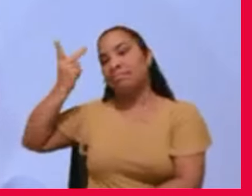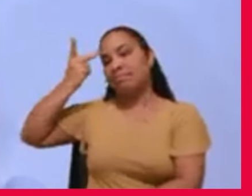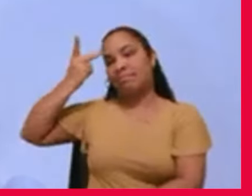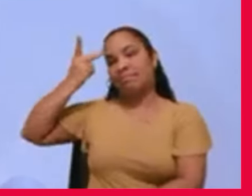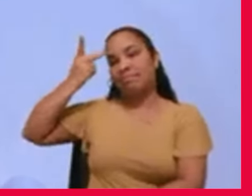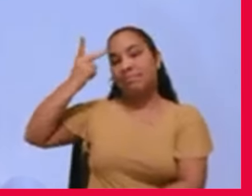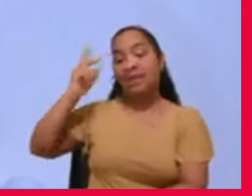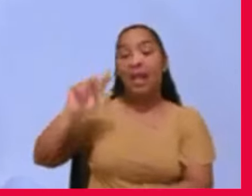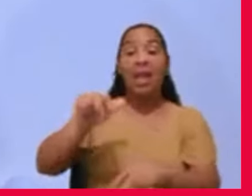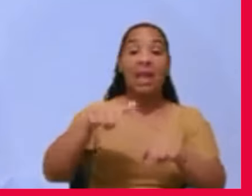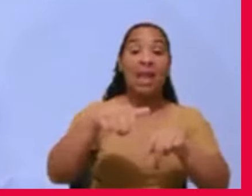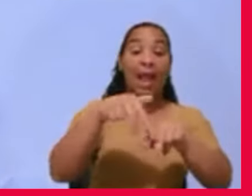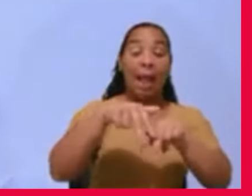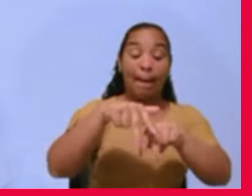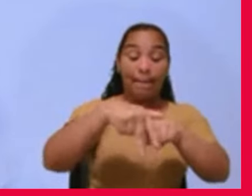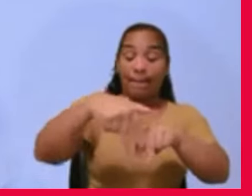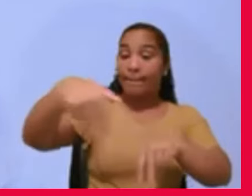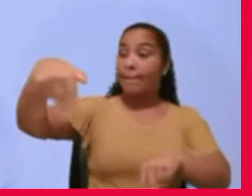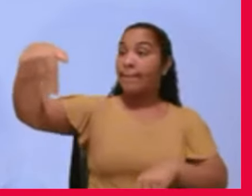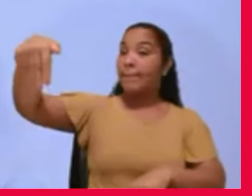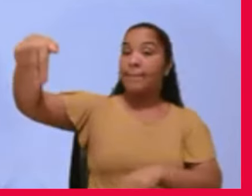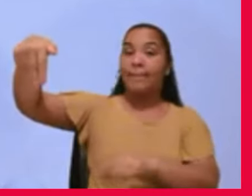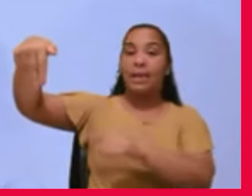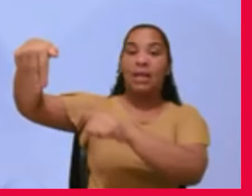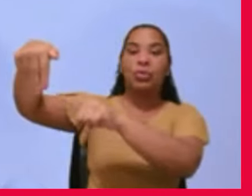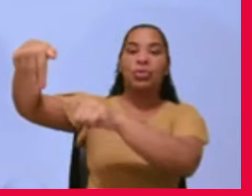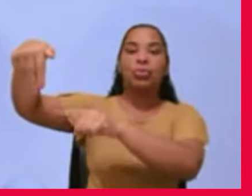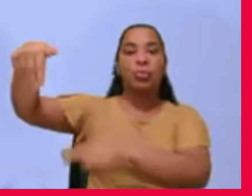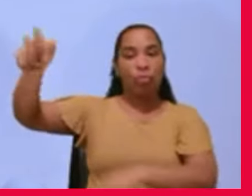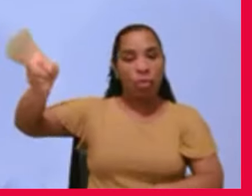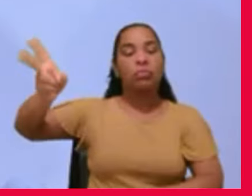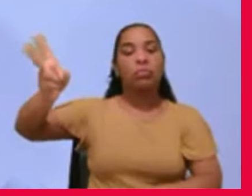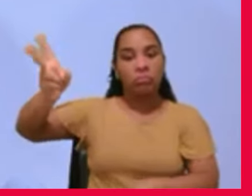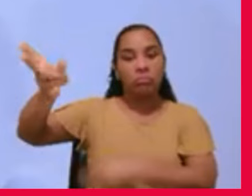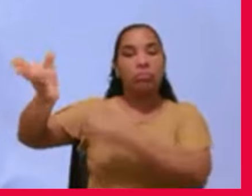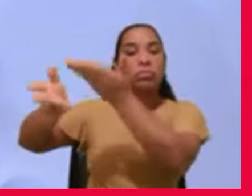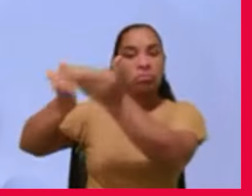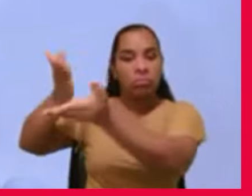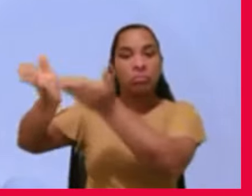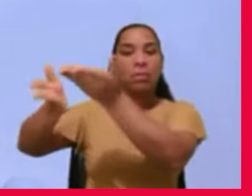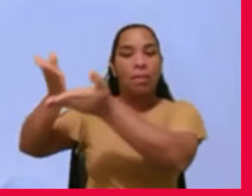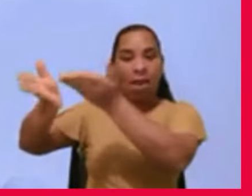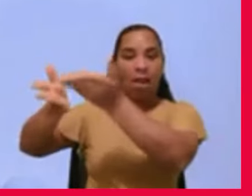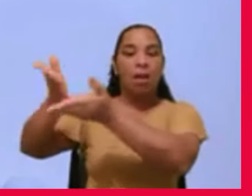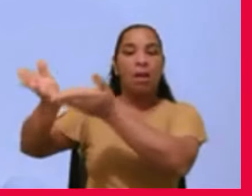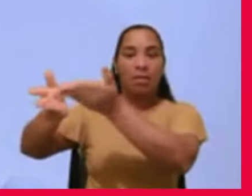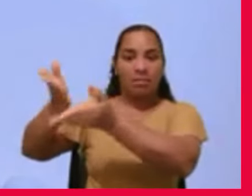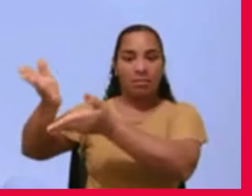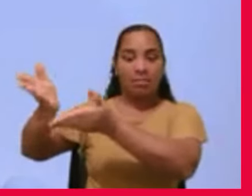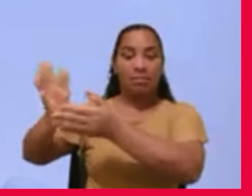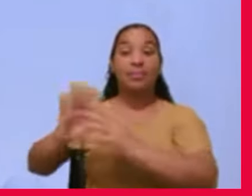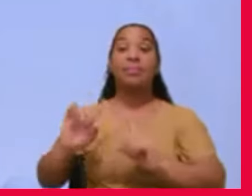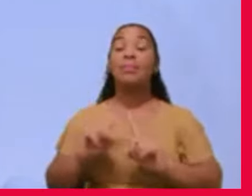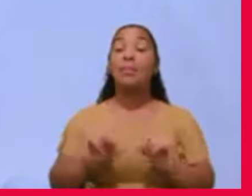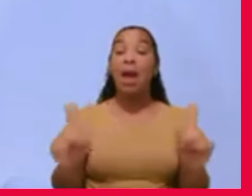feliz, por não ter nenhum distúrbio de natureza mental. Se é orgânica,